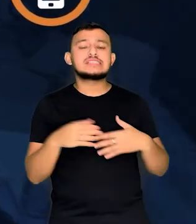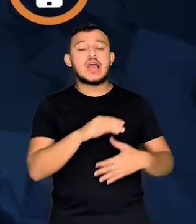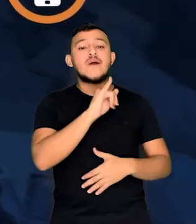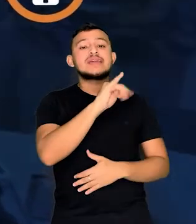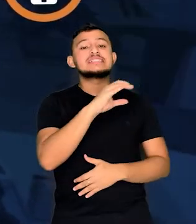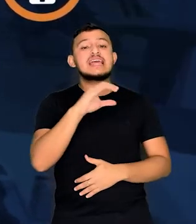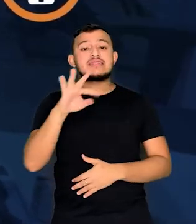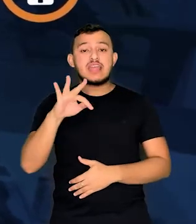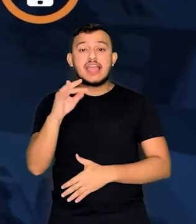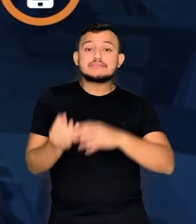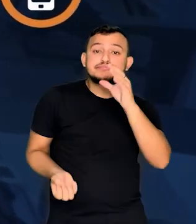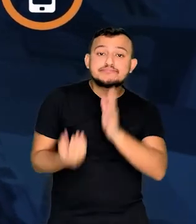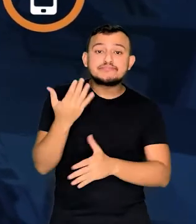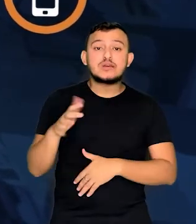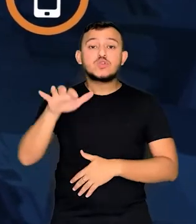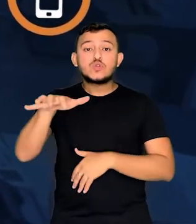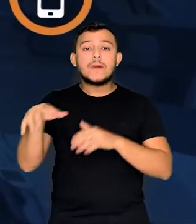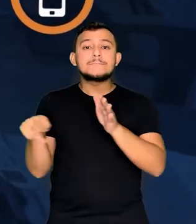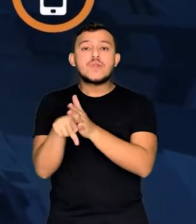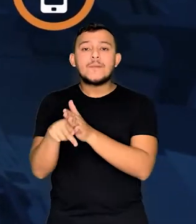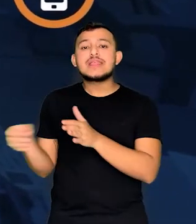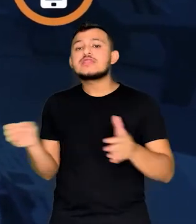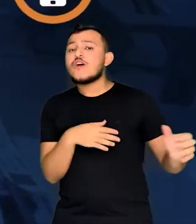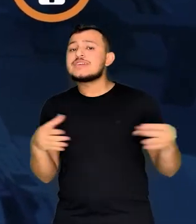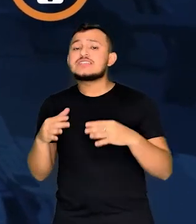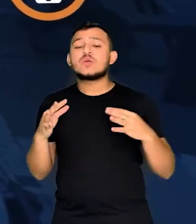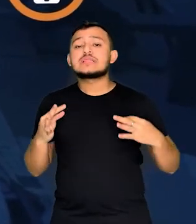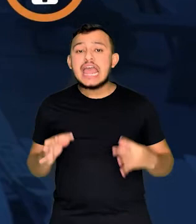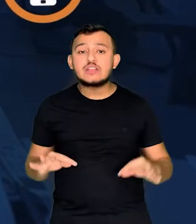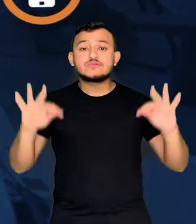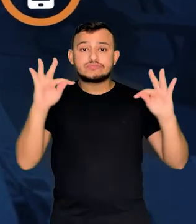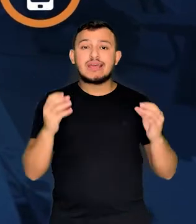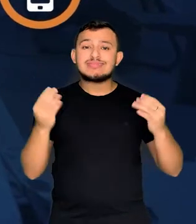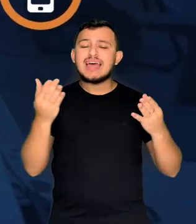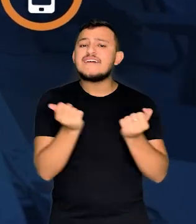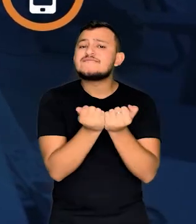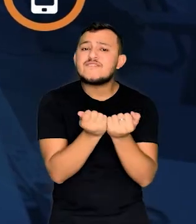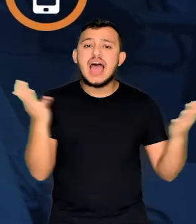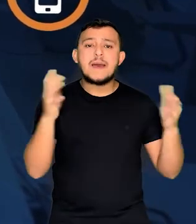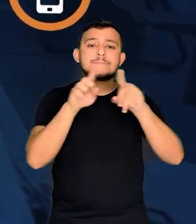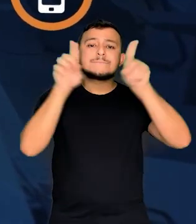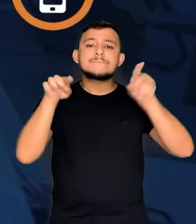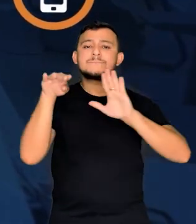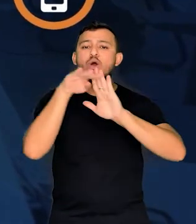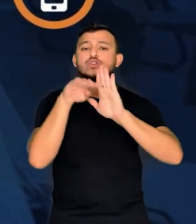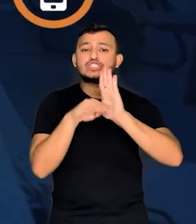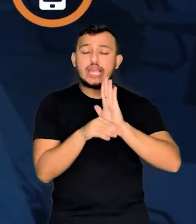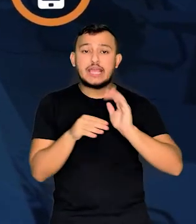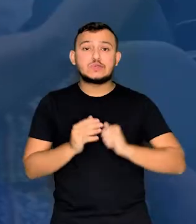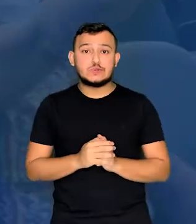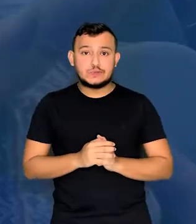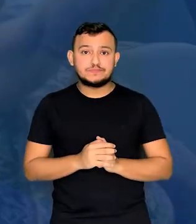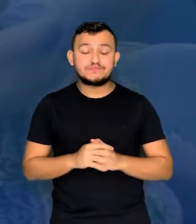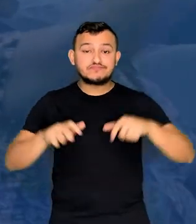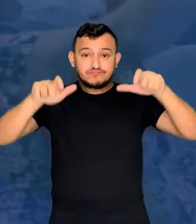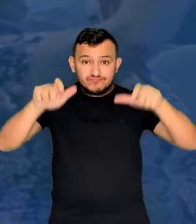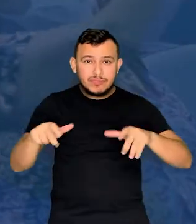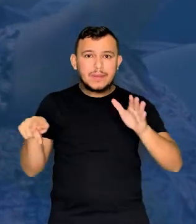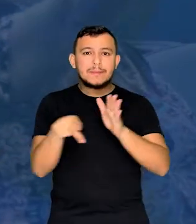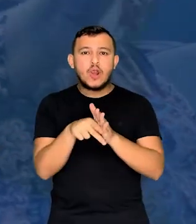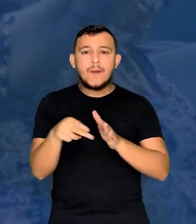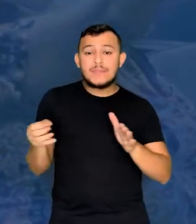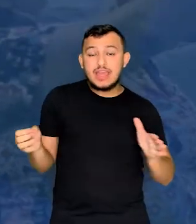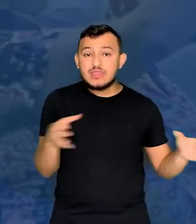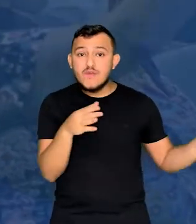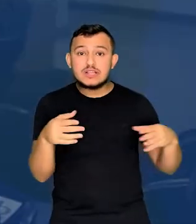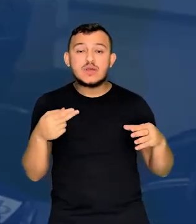ICT, implantando o Núcleo de Inovação Tecnológica para executar diversos projetos. Como o Laboratório